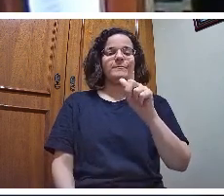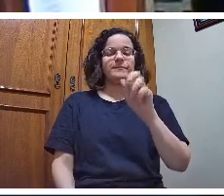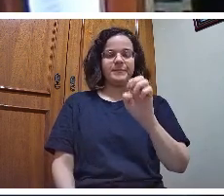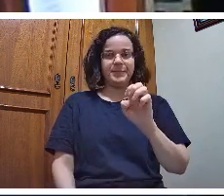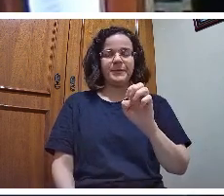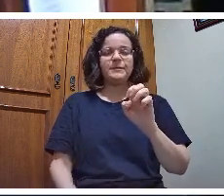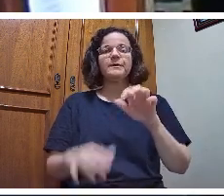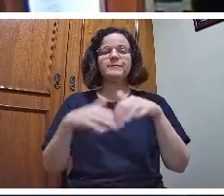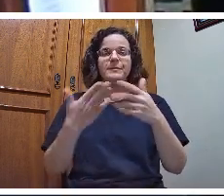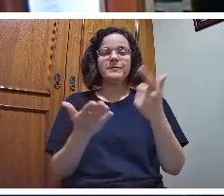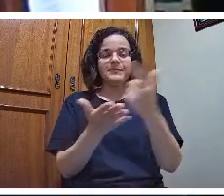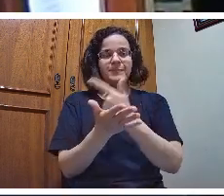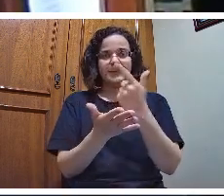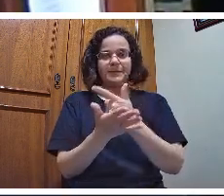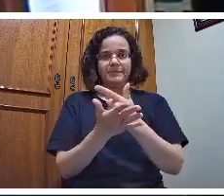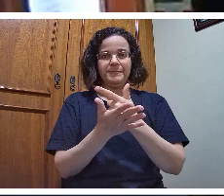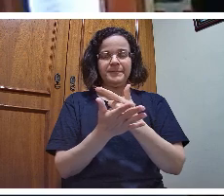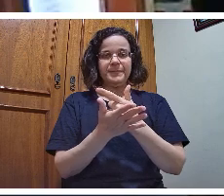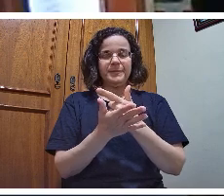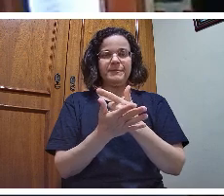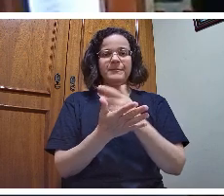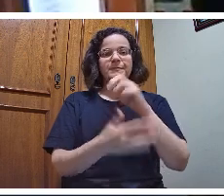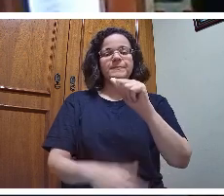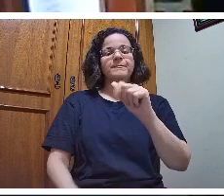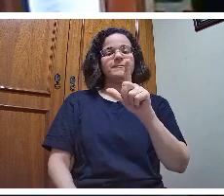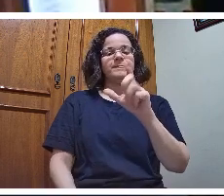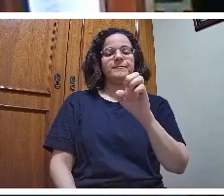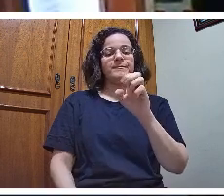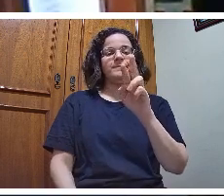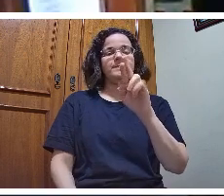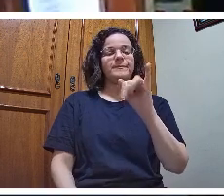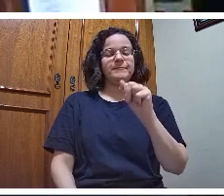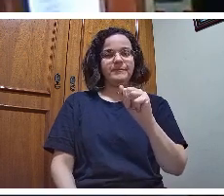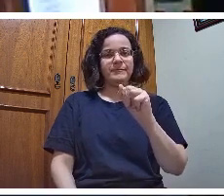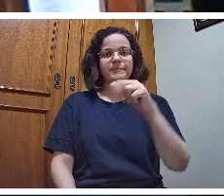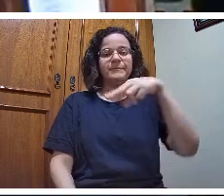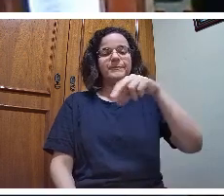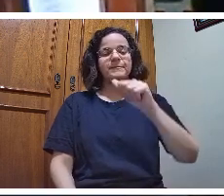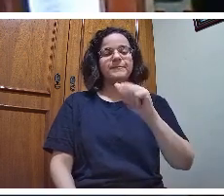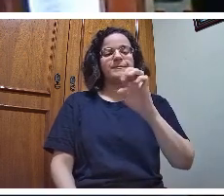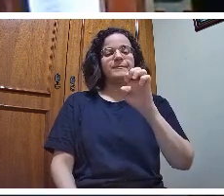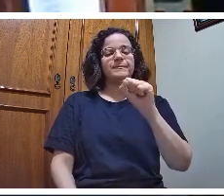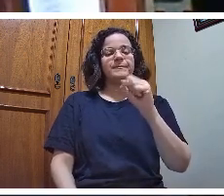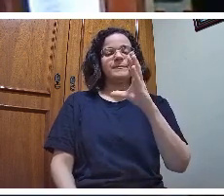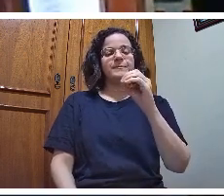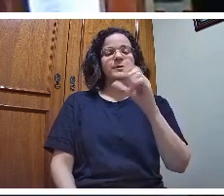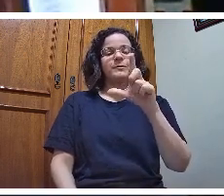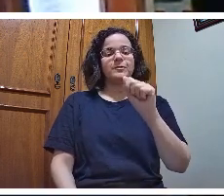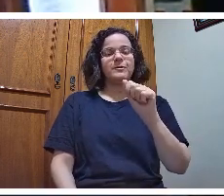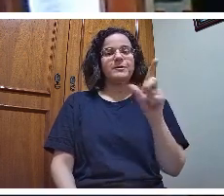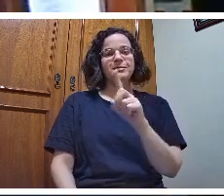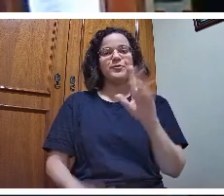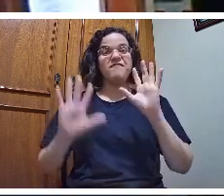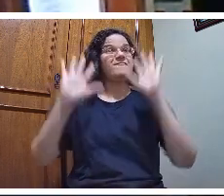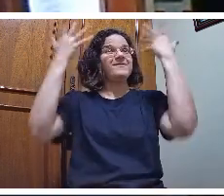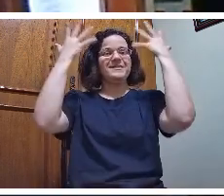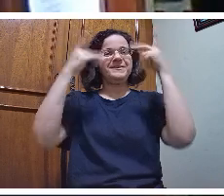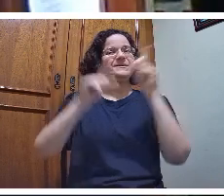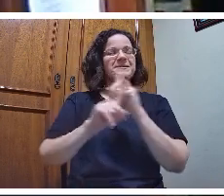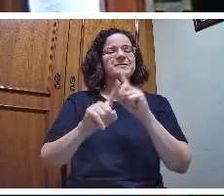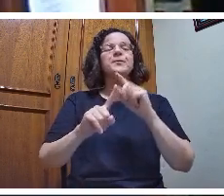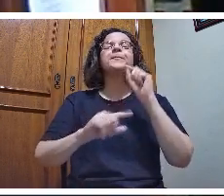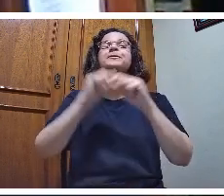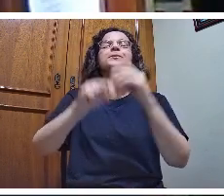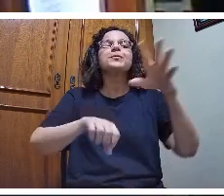Alegria na Escola, que não é de festa, mas trata da alegria do conhecimento científico,